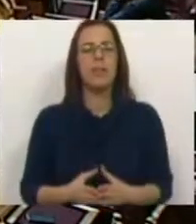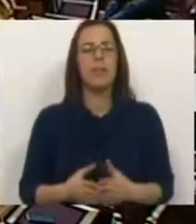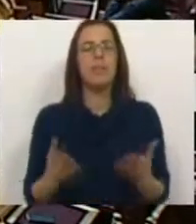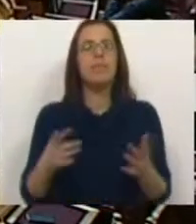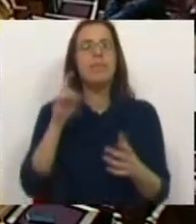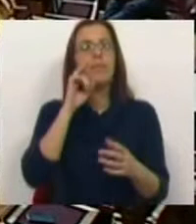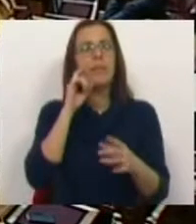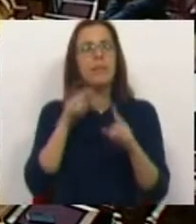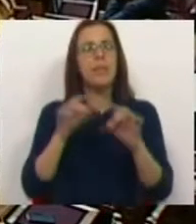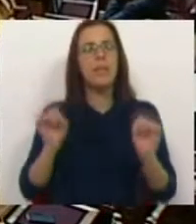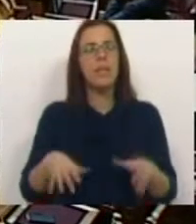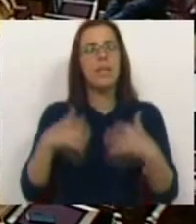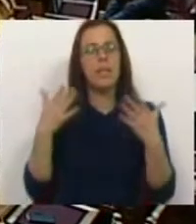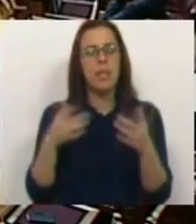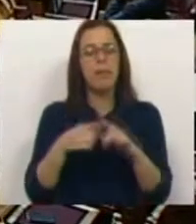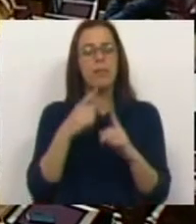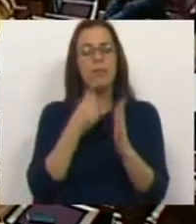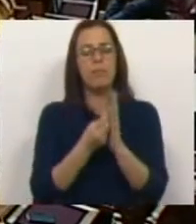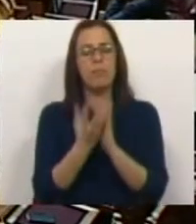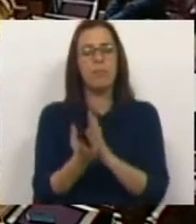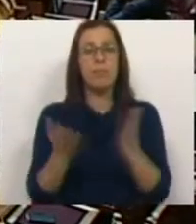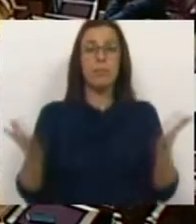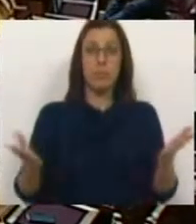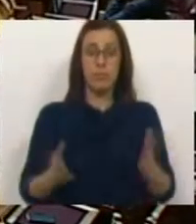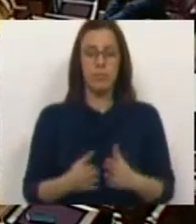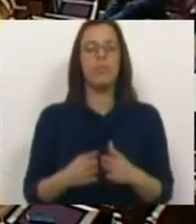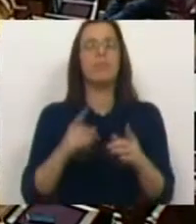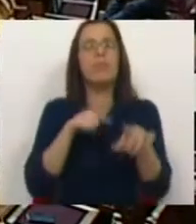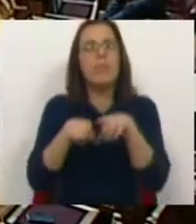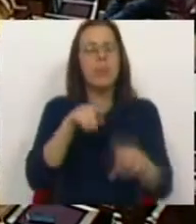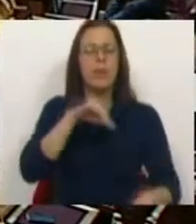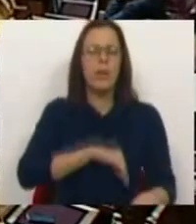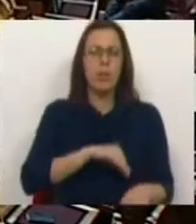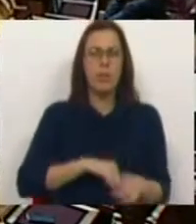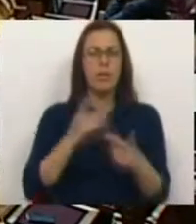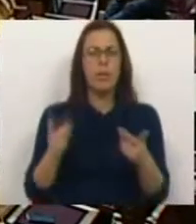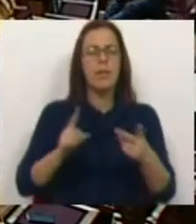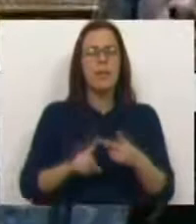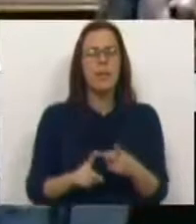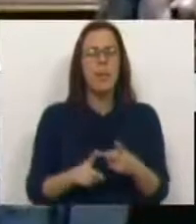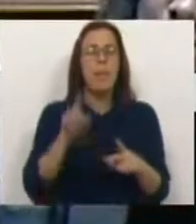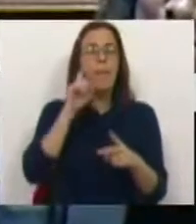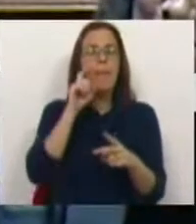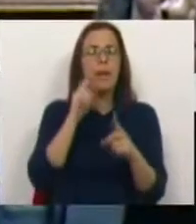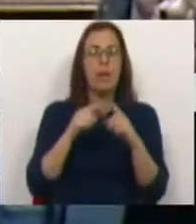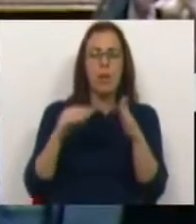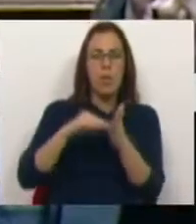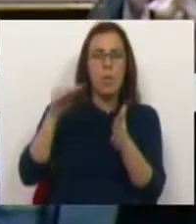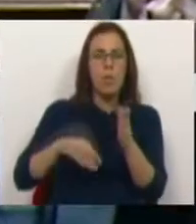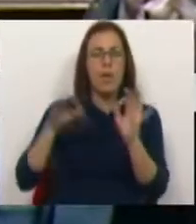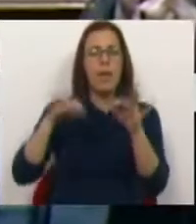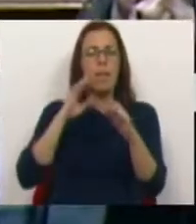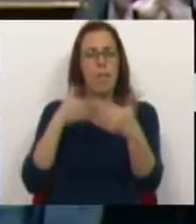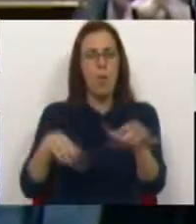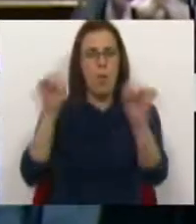Defende a iniciativa, enumerando até que política de remuneração, estabelecimento de contratos sem